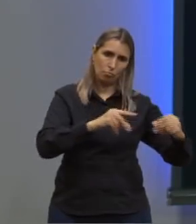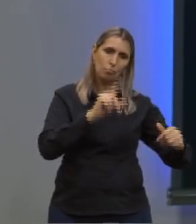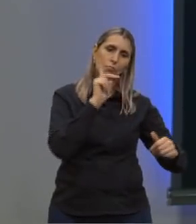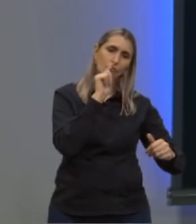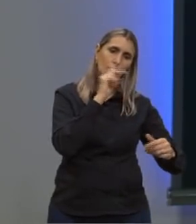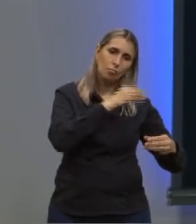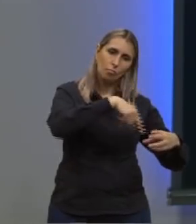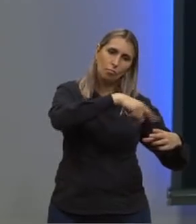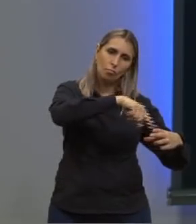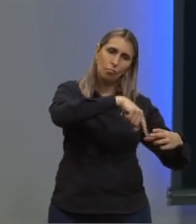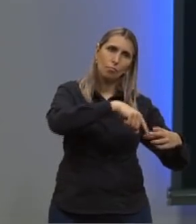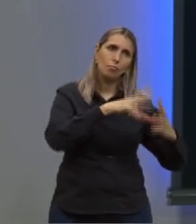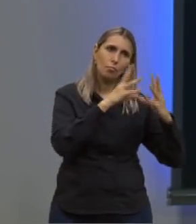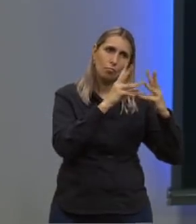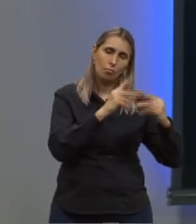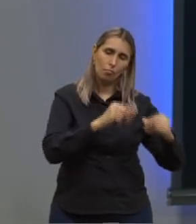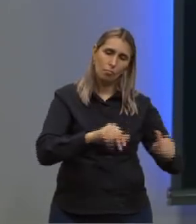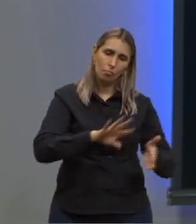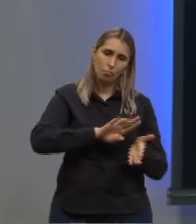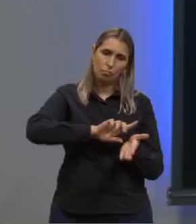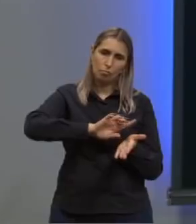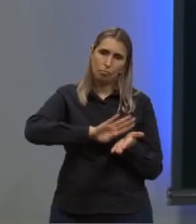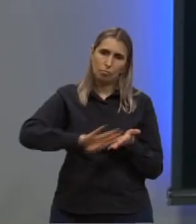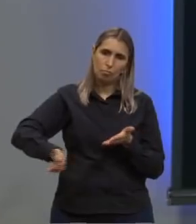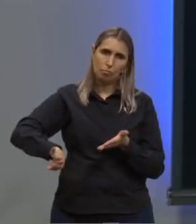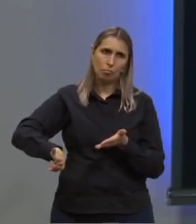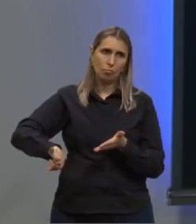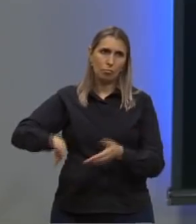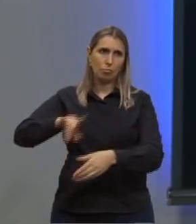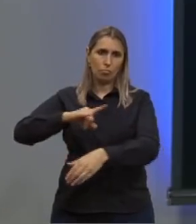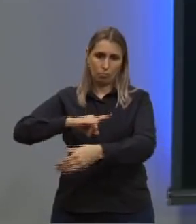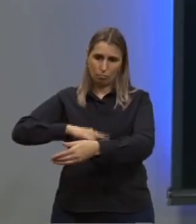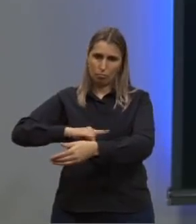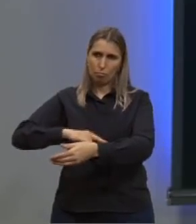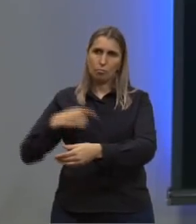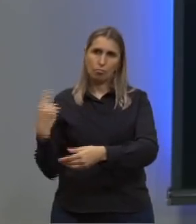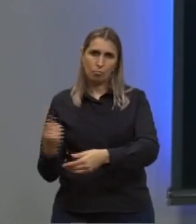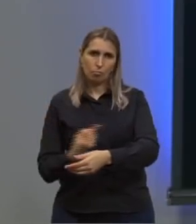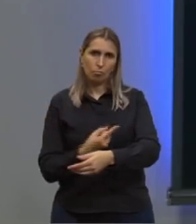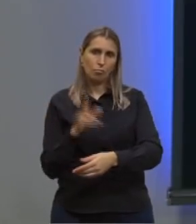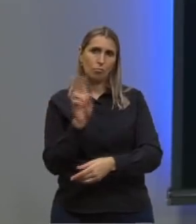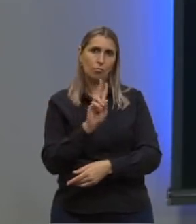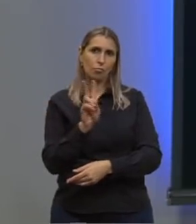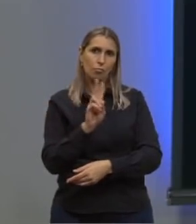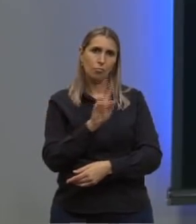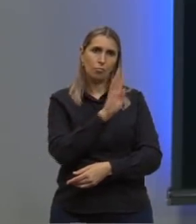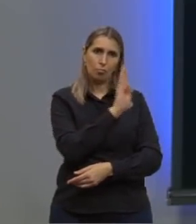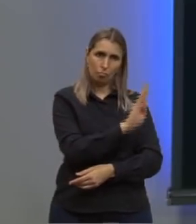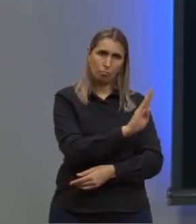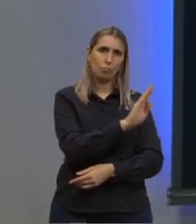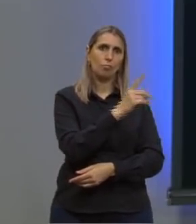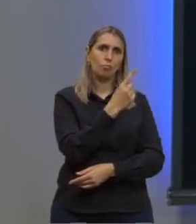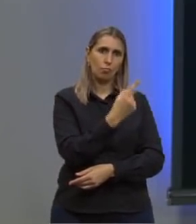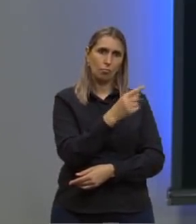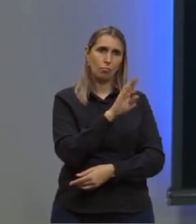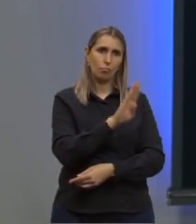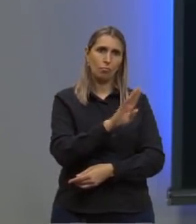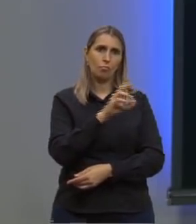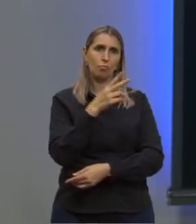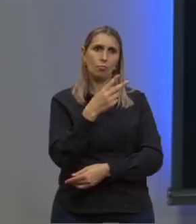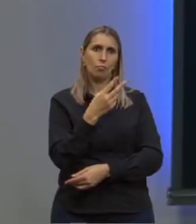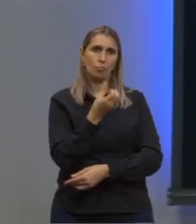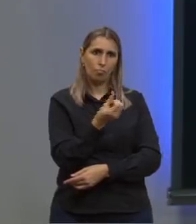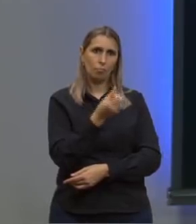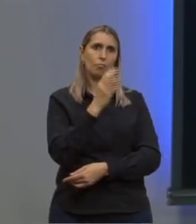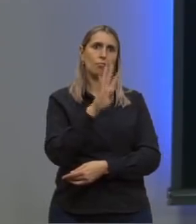eliminada, por exemplo, na nossa urina. São todas as vitaminas do complexo B, B1, B6,